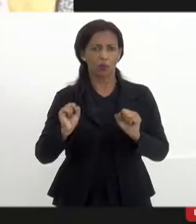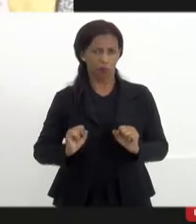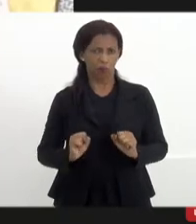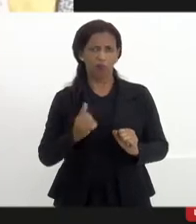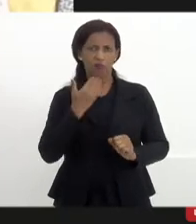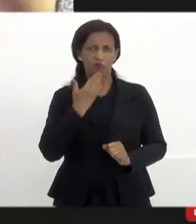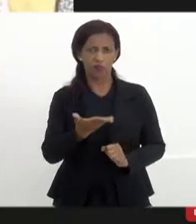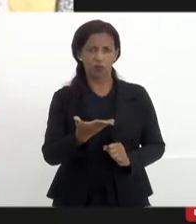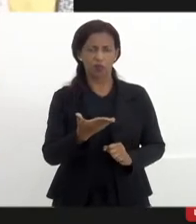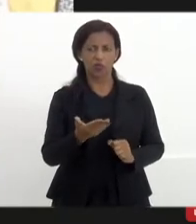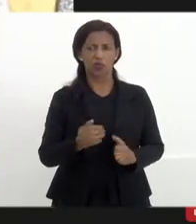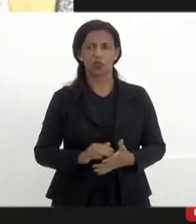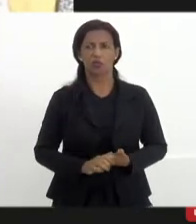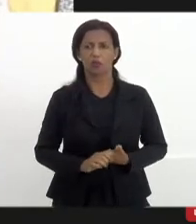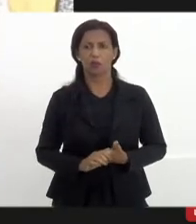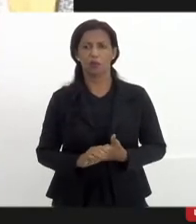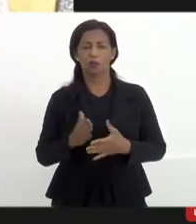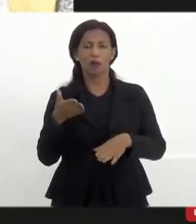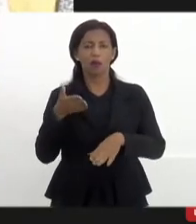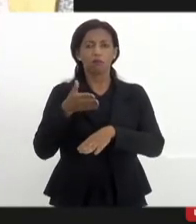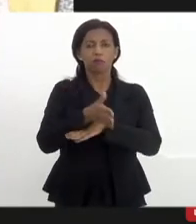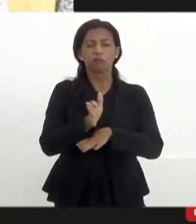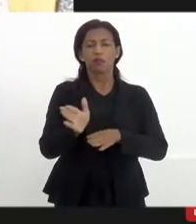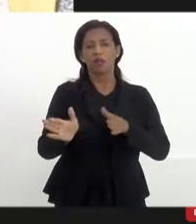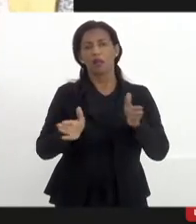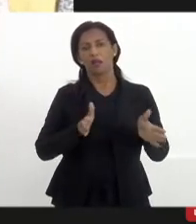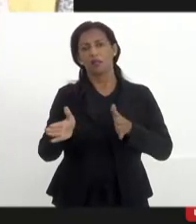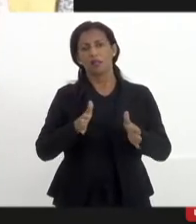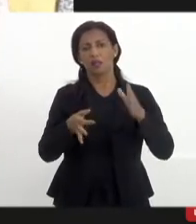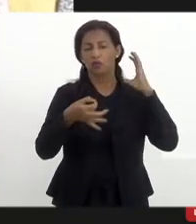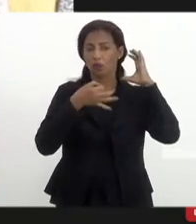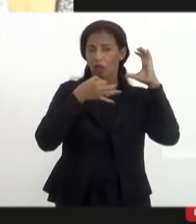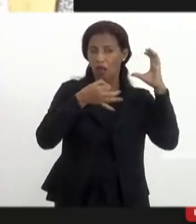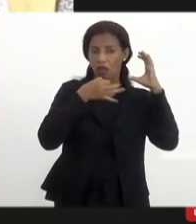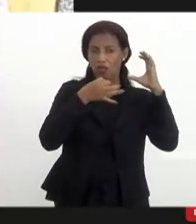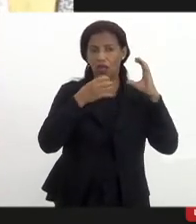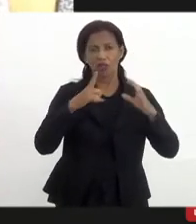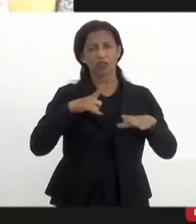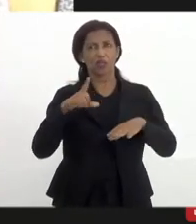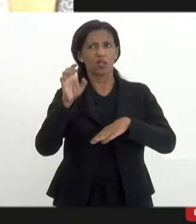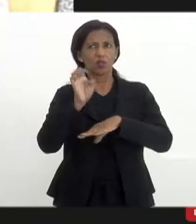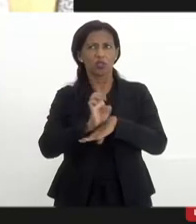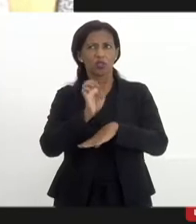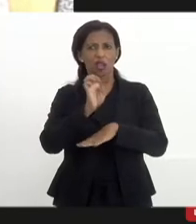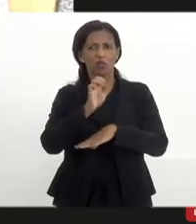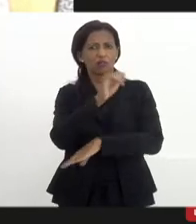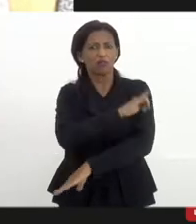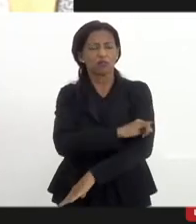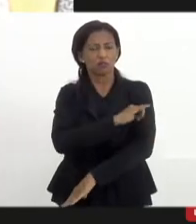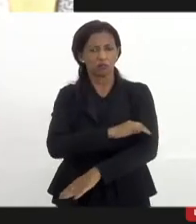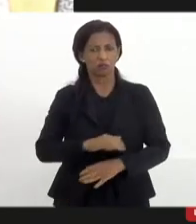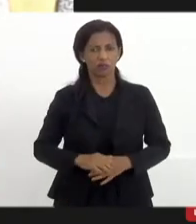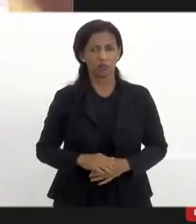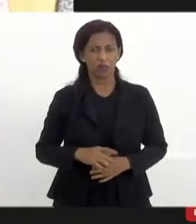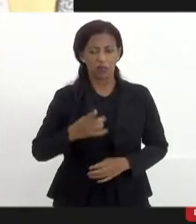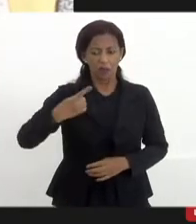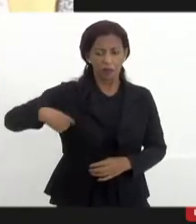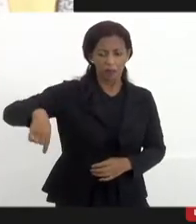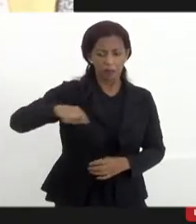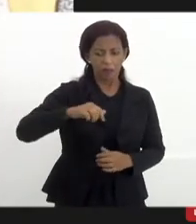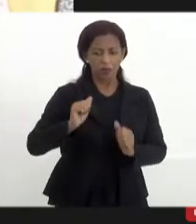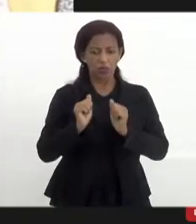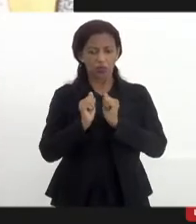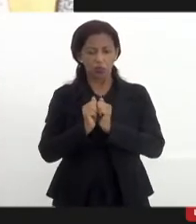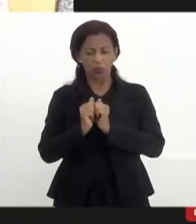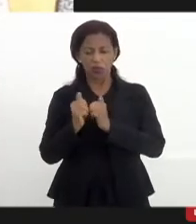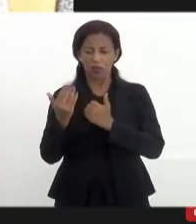solicitação para a gente poder ter acesso às rádios que tem no estado do Rio de Janeiro. Para a gente poder estar começando a